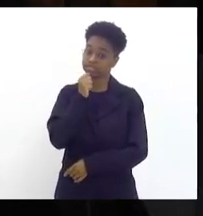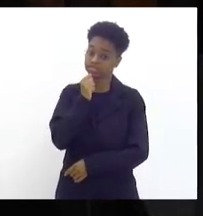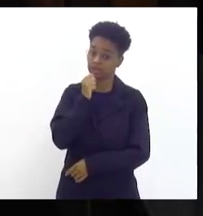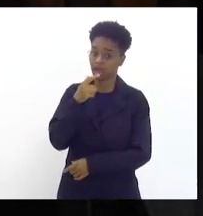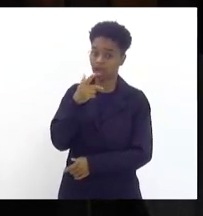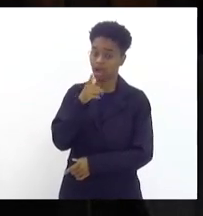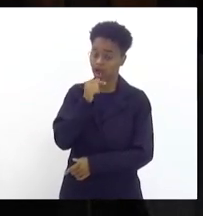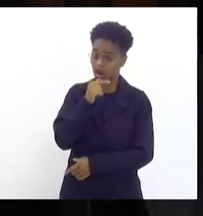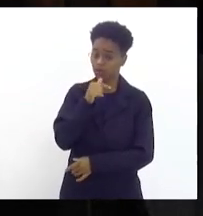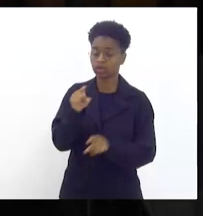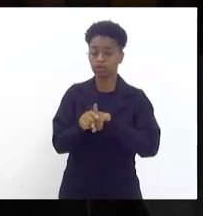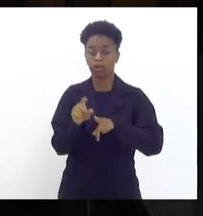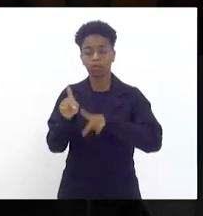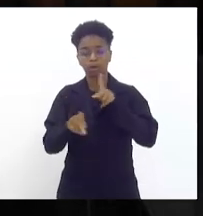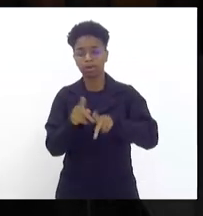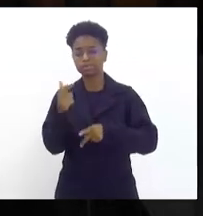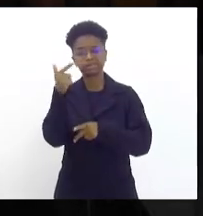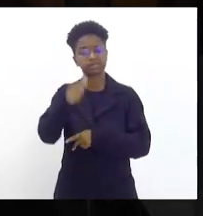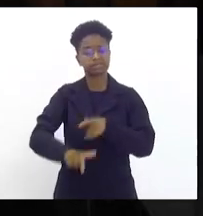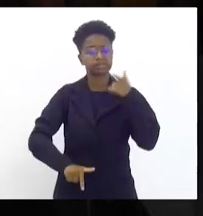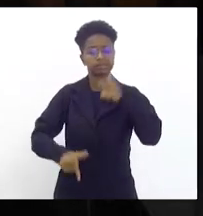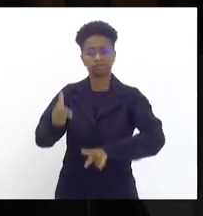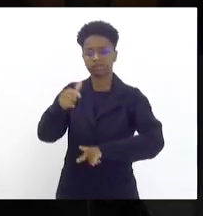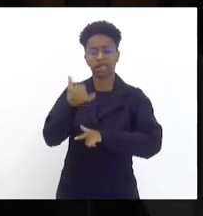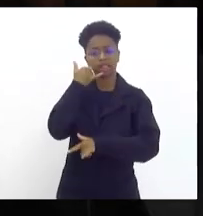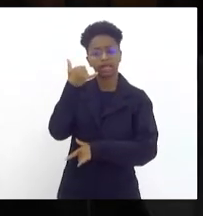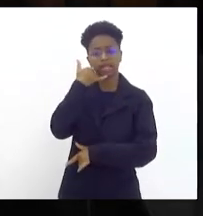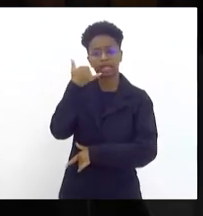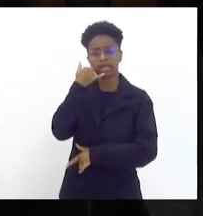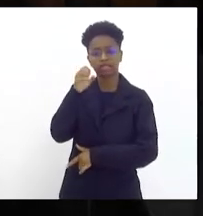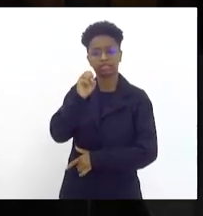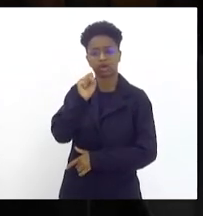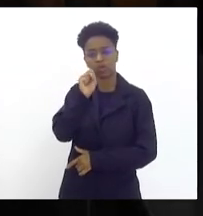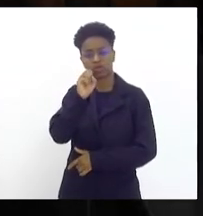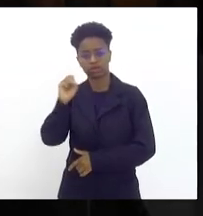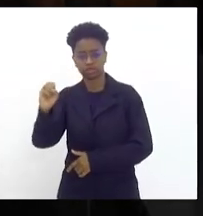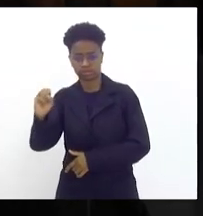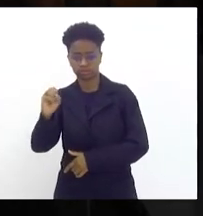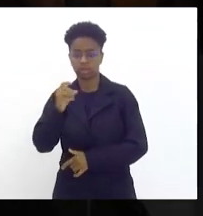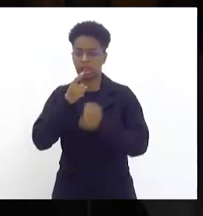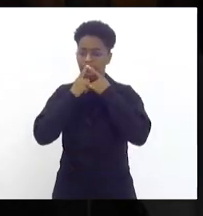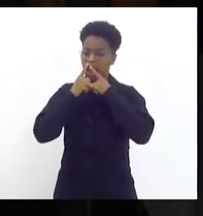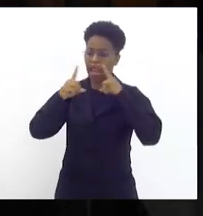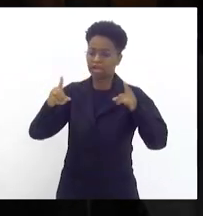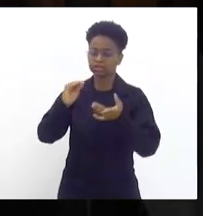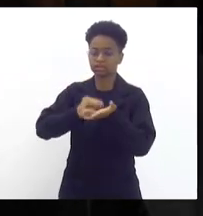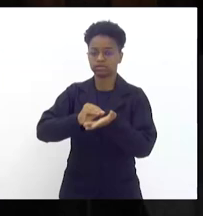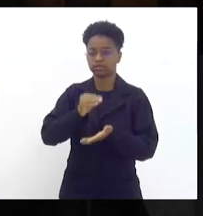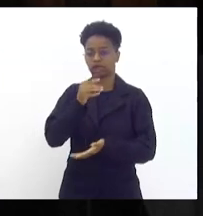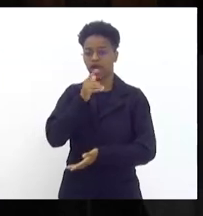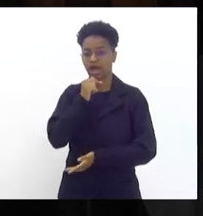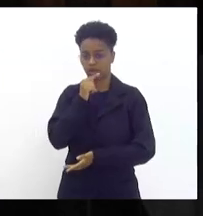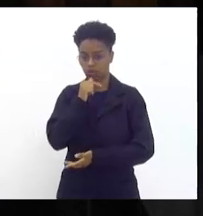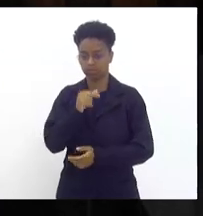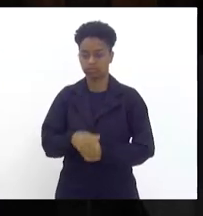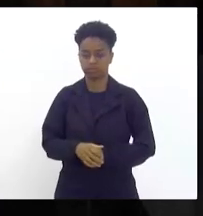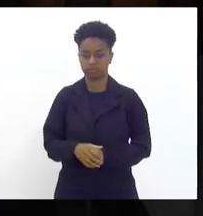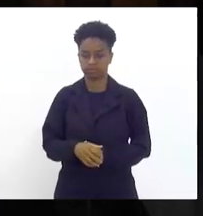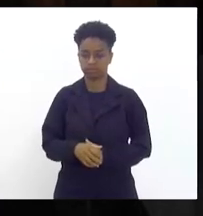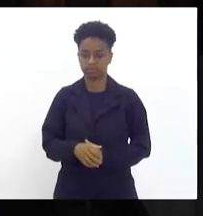população vem constantemente ligando para o 0800 da comissão dizendo que está sem água e também